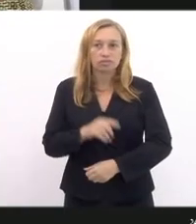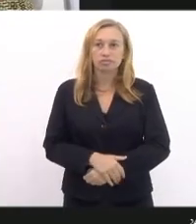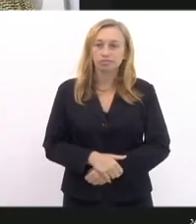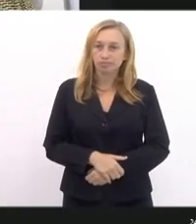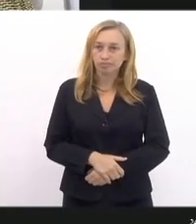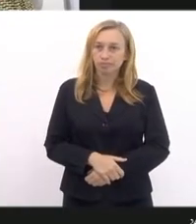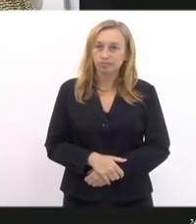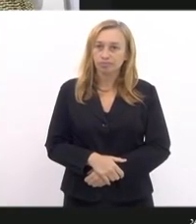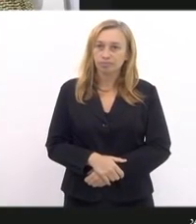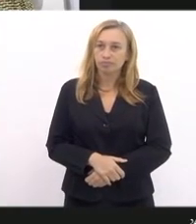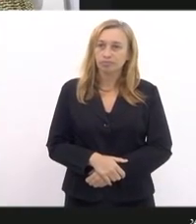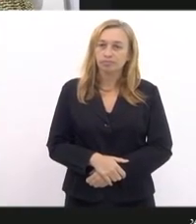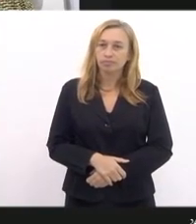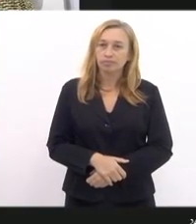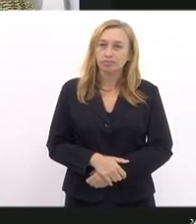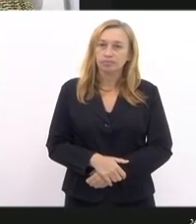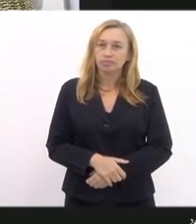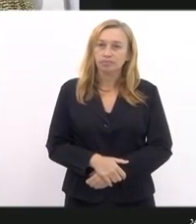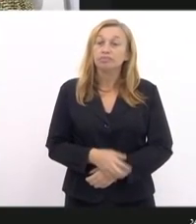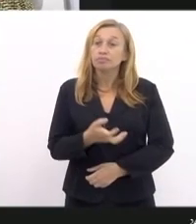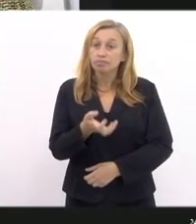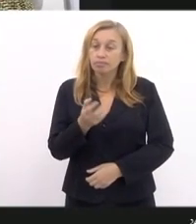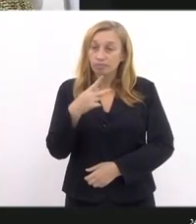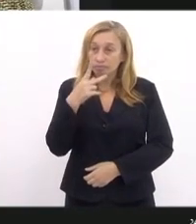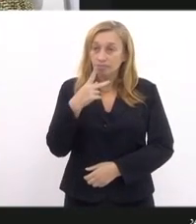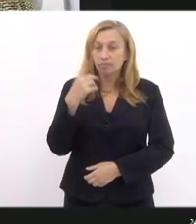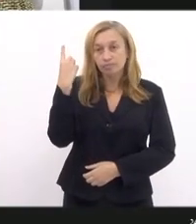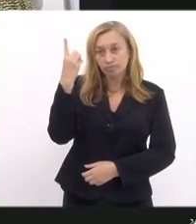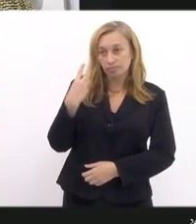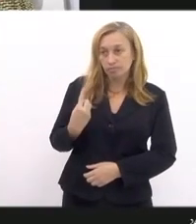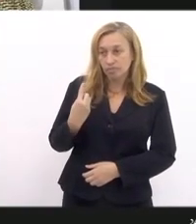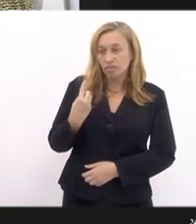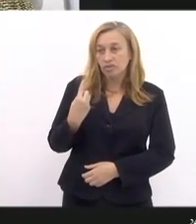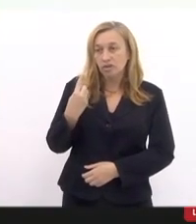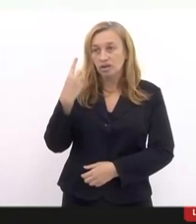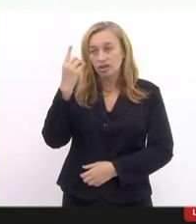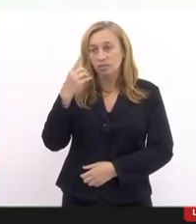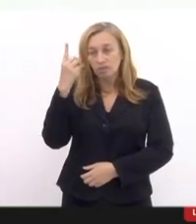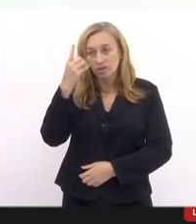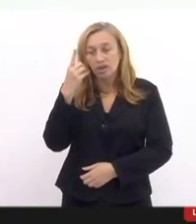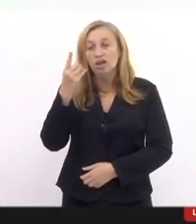Então, queria dizer, deputado, que eu escuto com